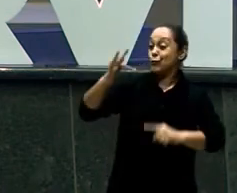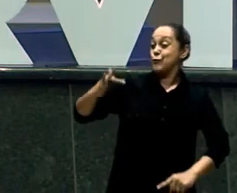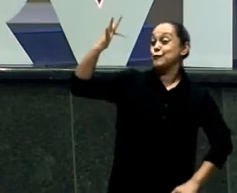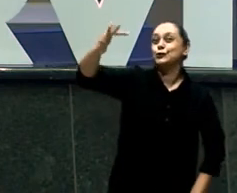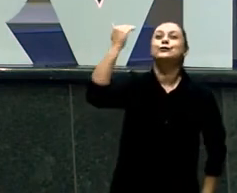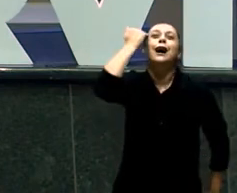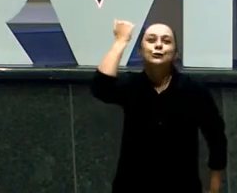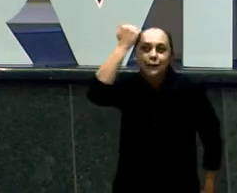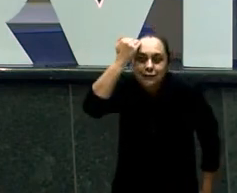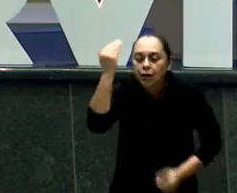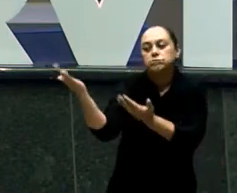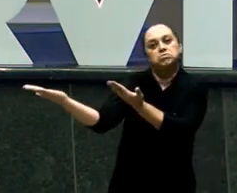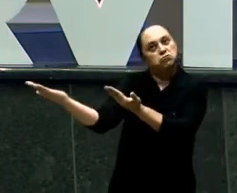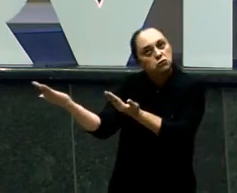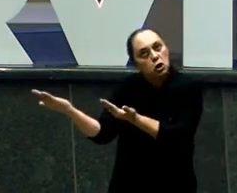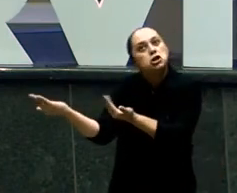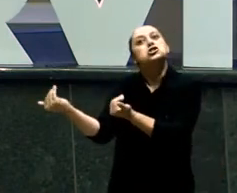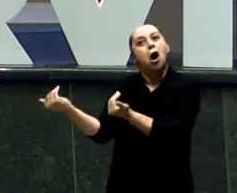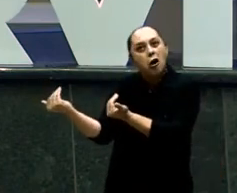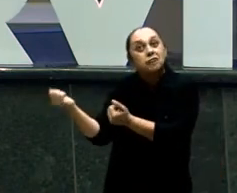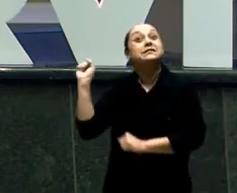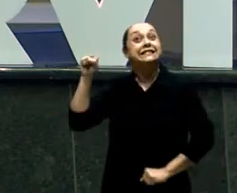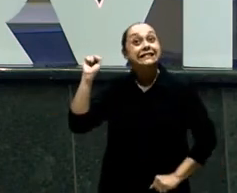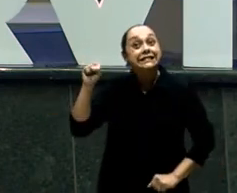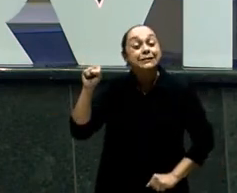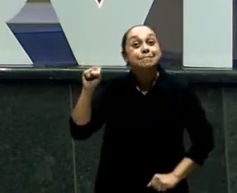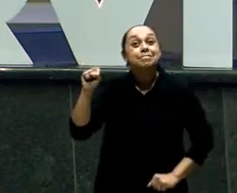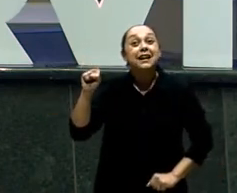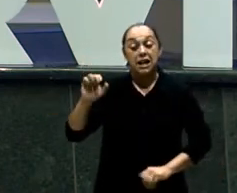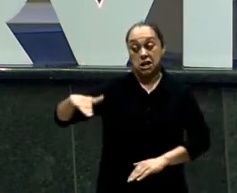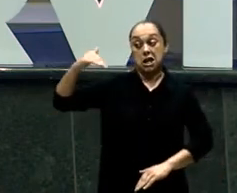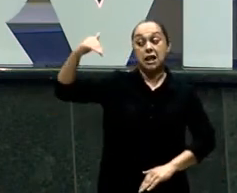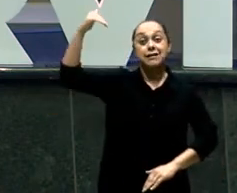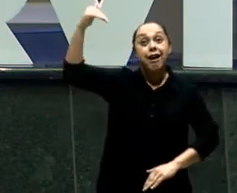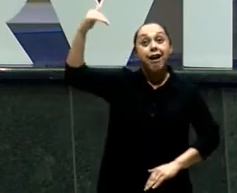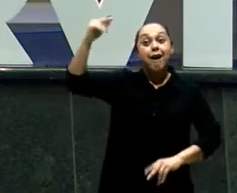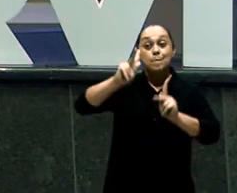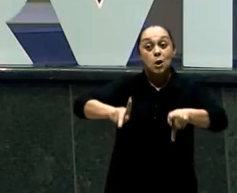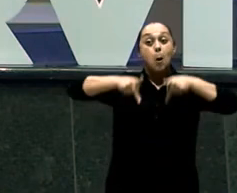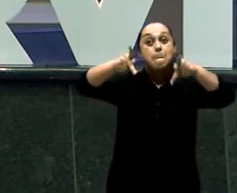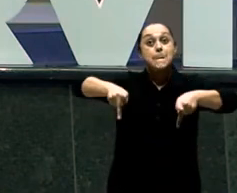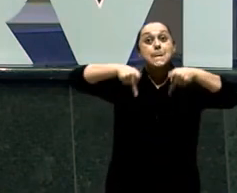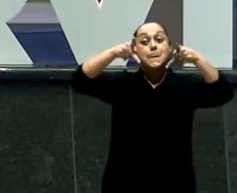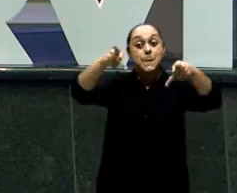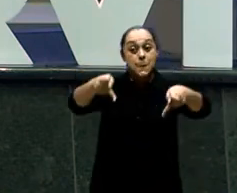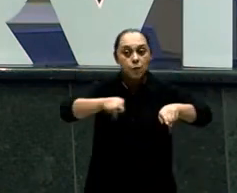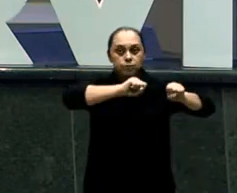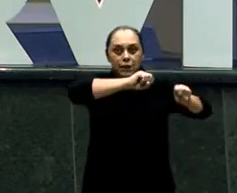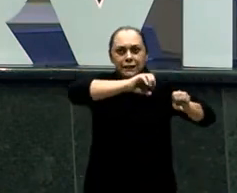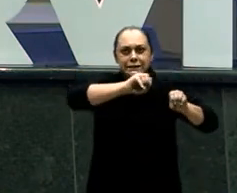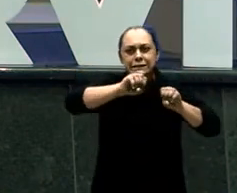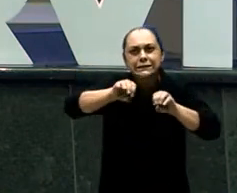tratava Do crescimento De duas nações Porquê eu estou Dizendo isso? Porque as vezes O pai e a mãe